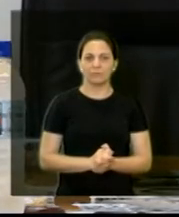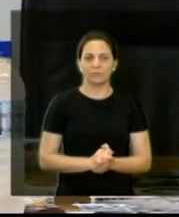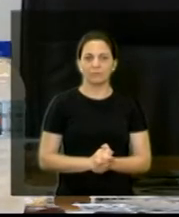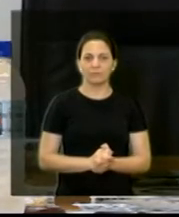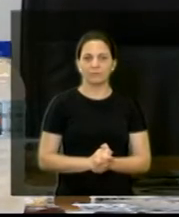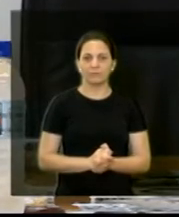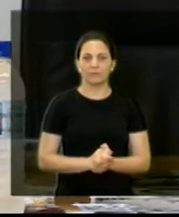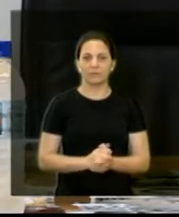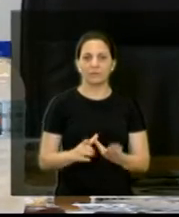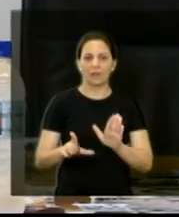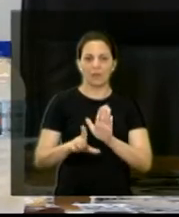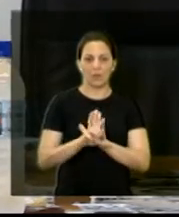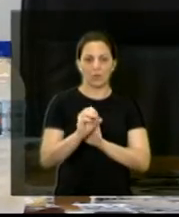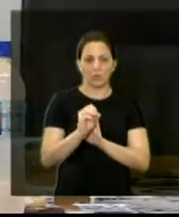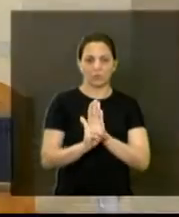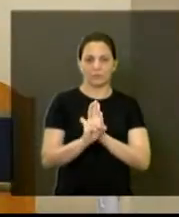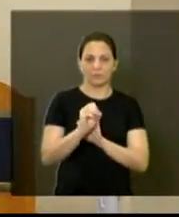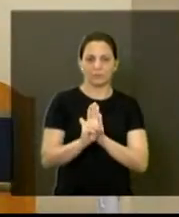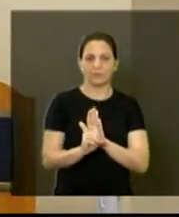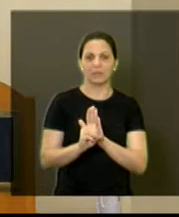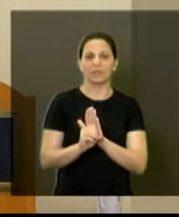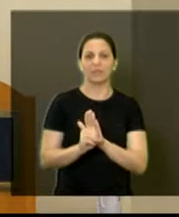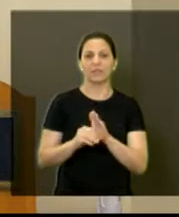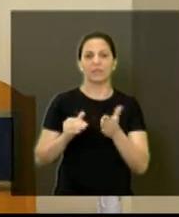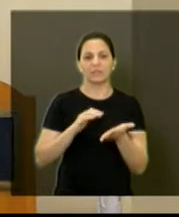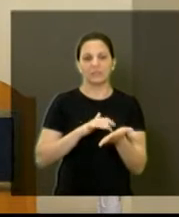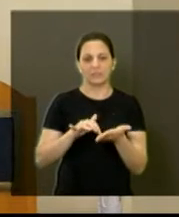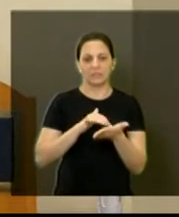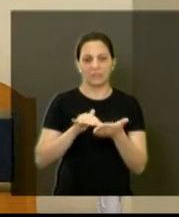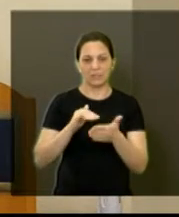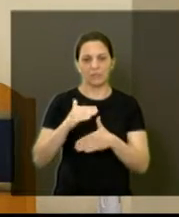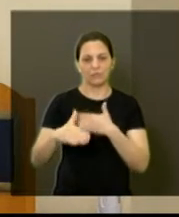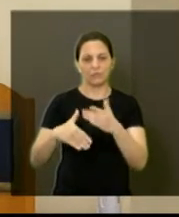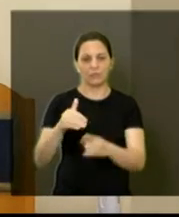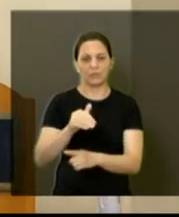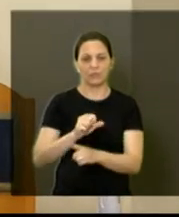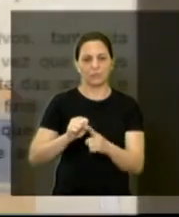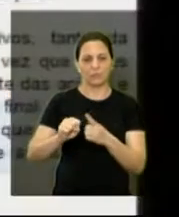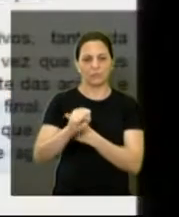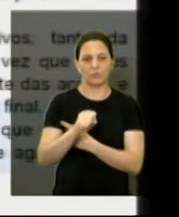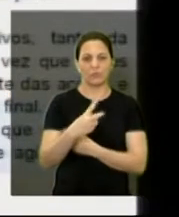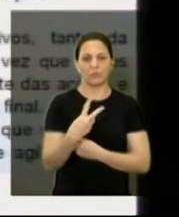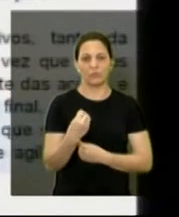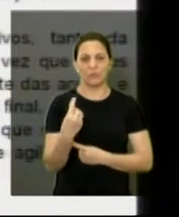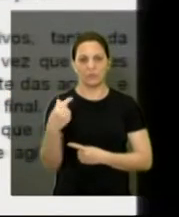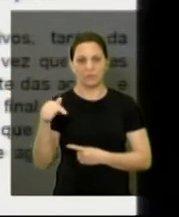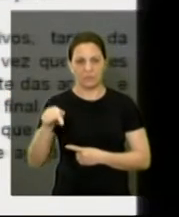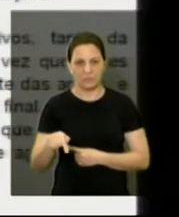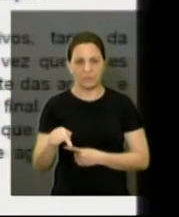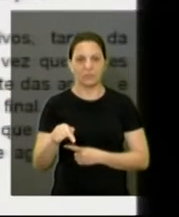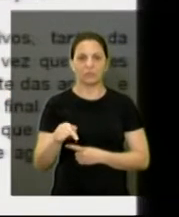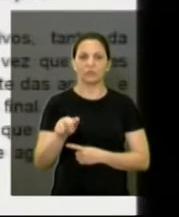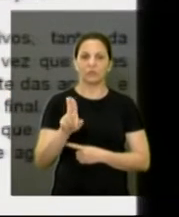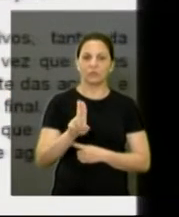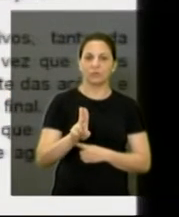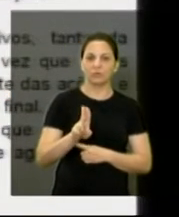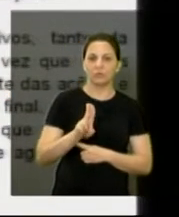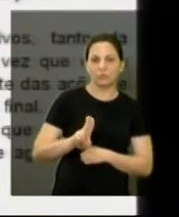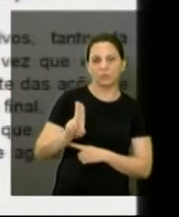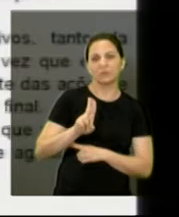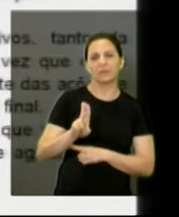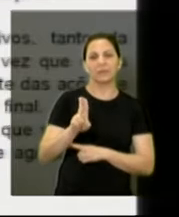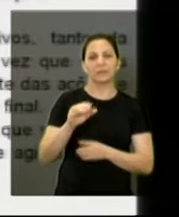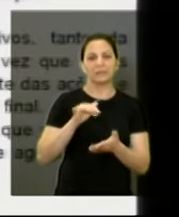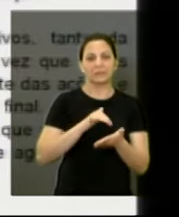Lei Orçamentária da Secretaria de Assistência e Desenvolvimento Social para o exercício 2017. Otimizar o serviço administrativo, tanto na